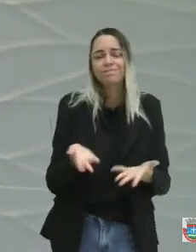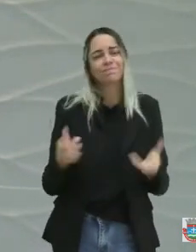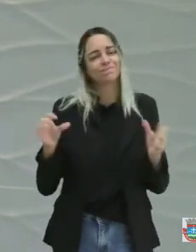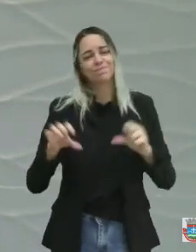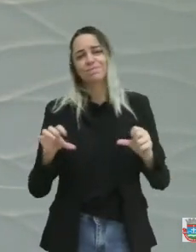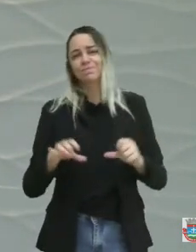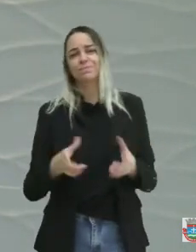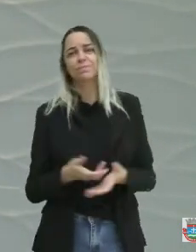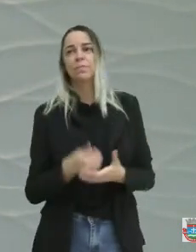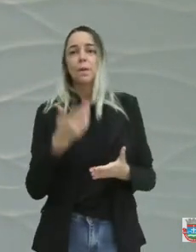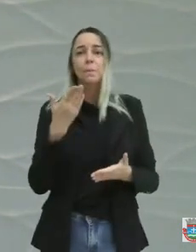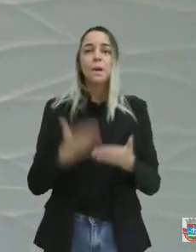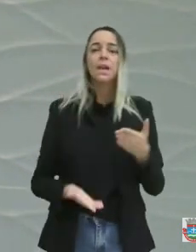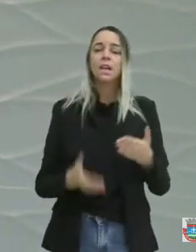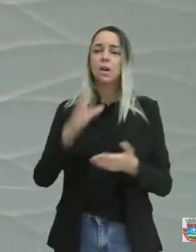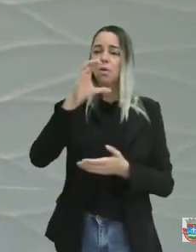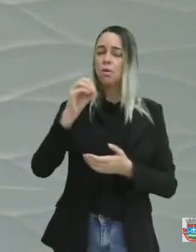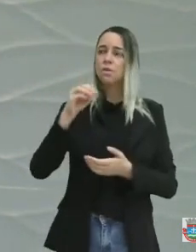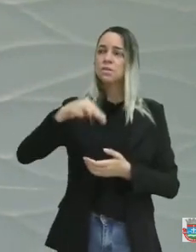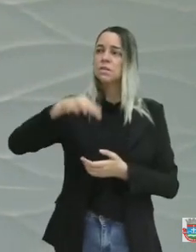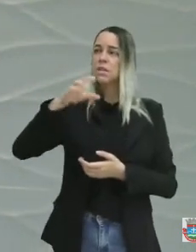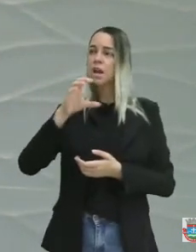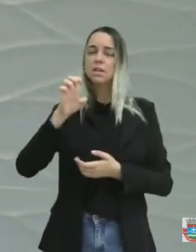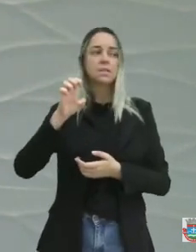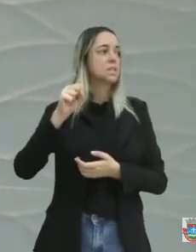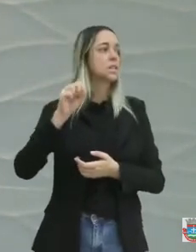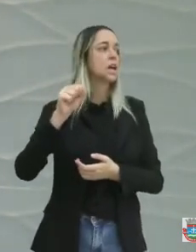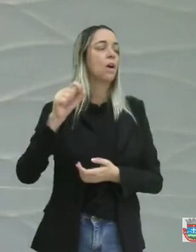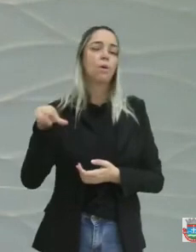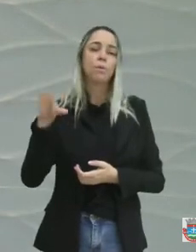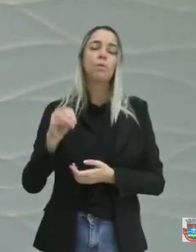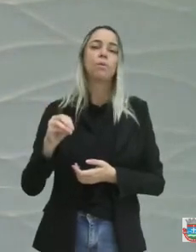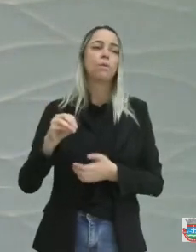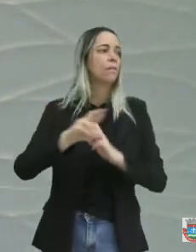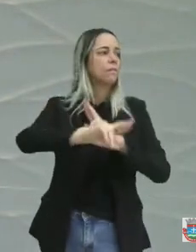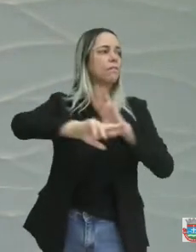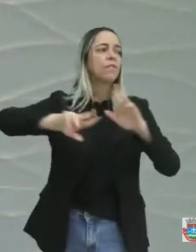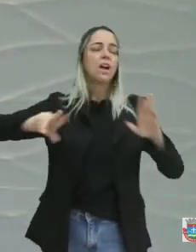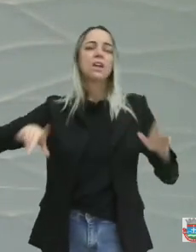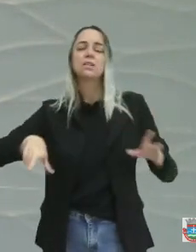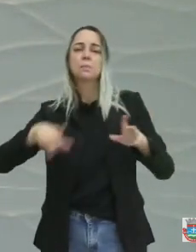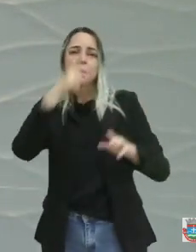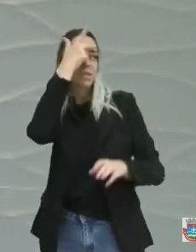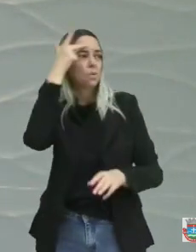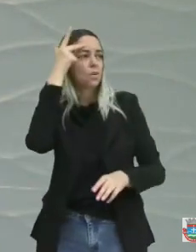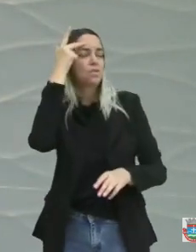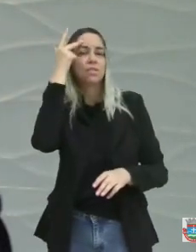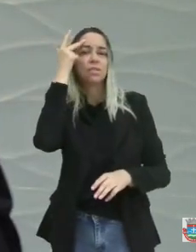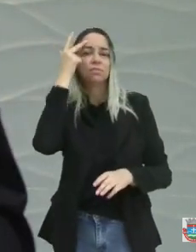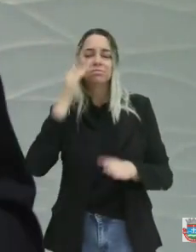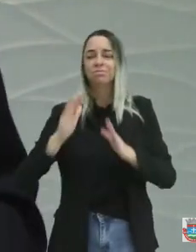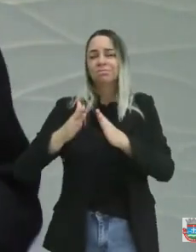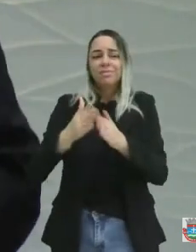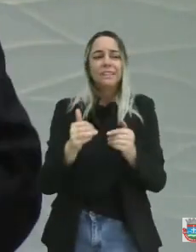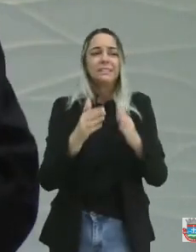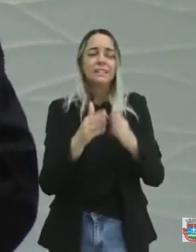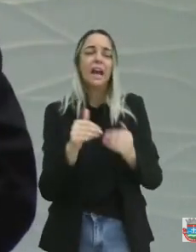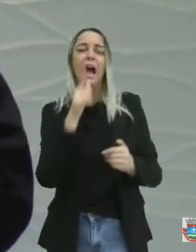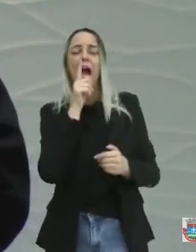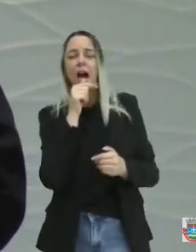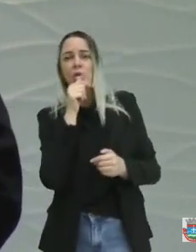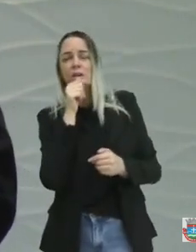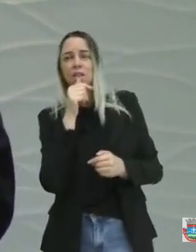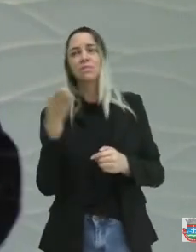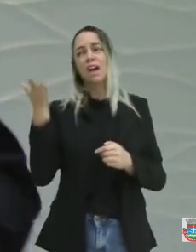Perder a concessão da água do Exército, várias pessoas pedindo água. Aí o vereador falou aqui que na gestão